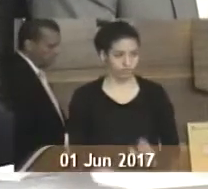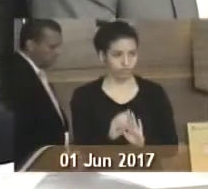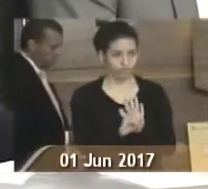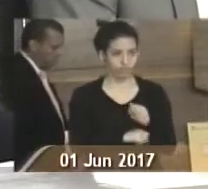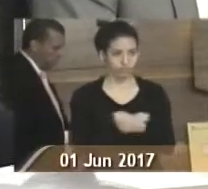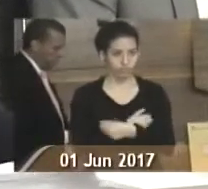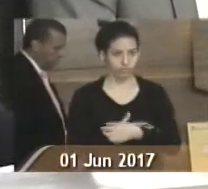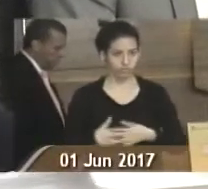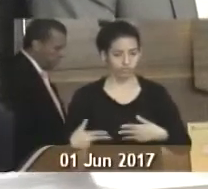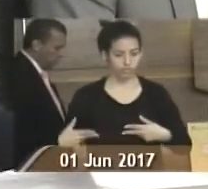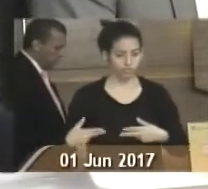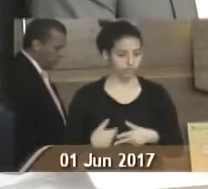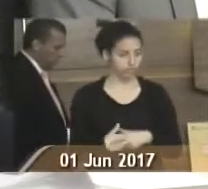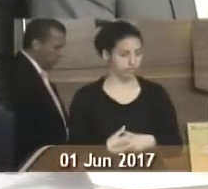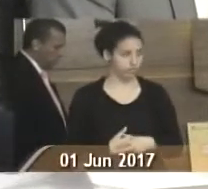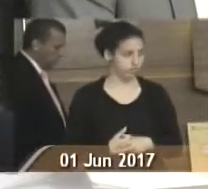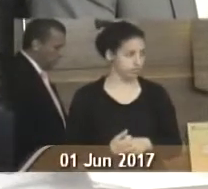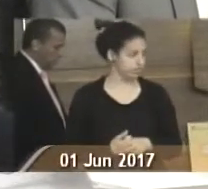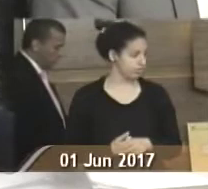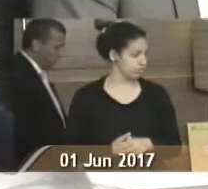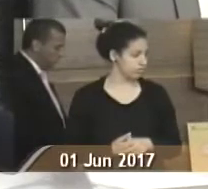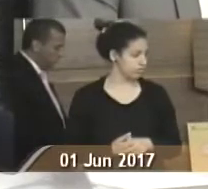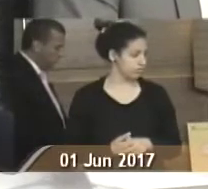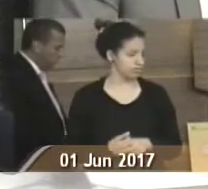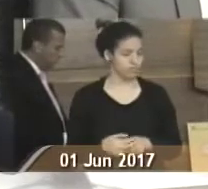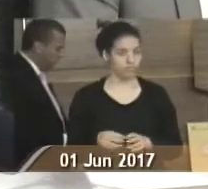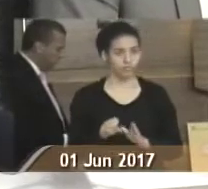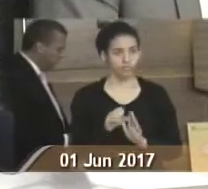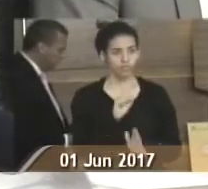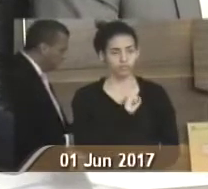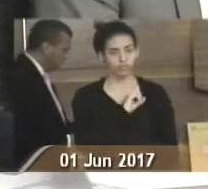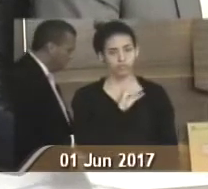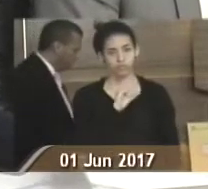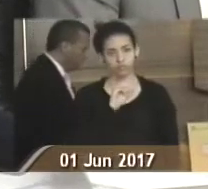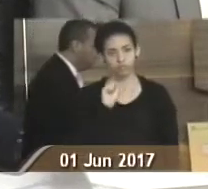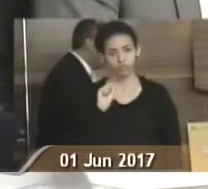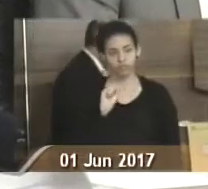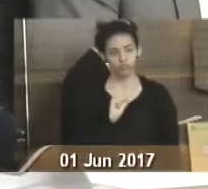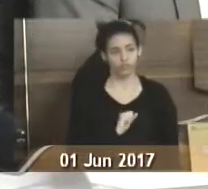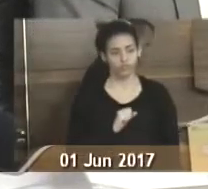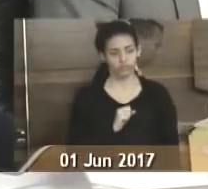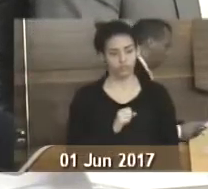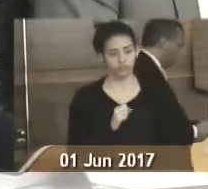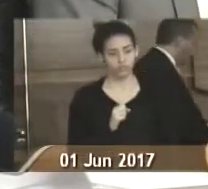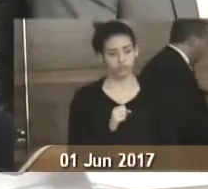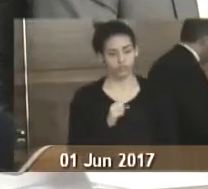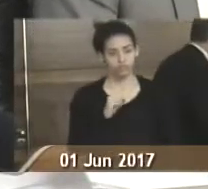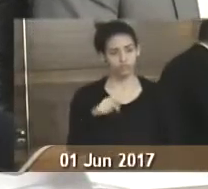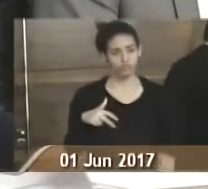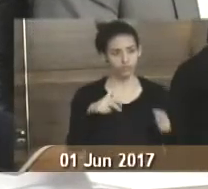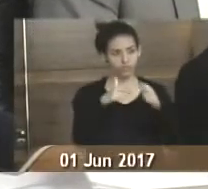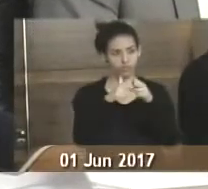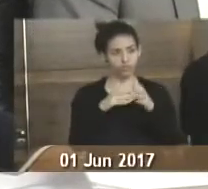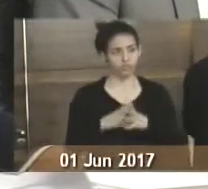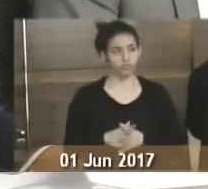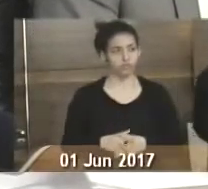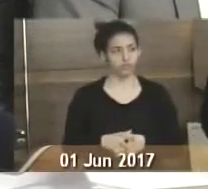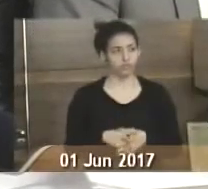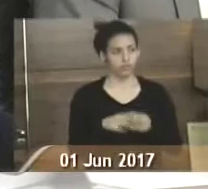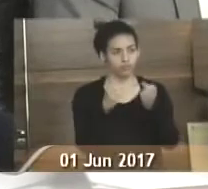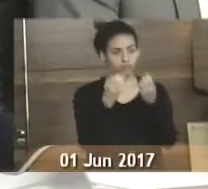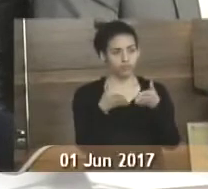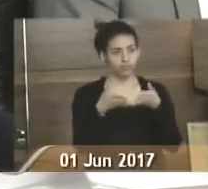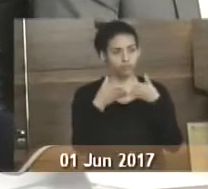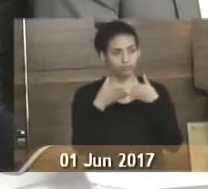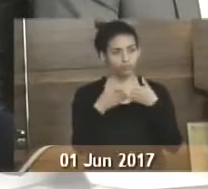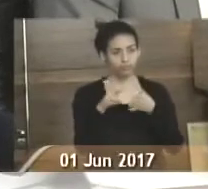Ofícios diversos, pauta complementar. Ofício número 008, de 2017. Autor, Câmara dos Deputados. Descrição